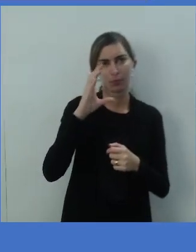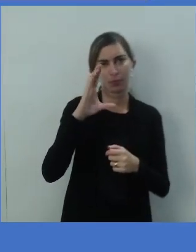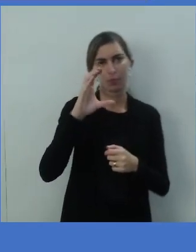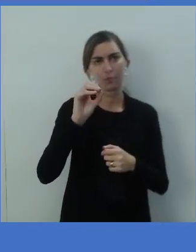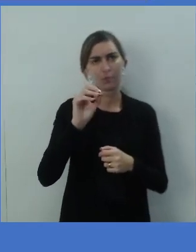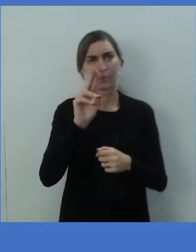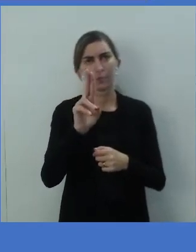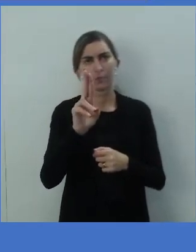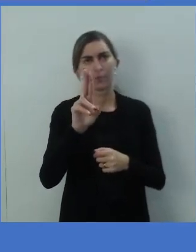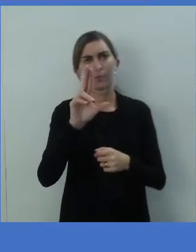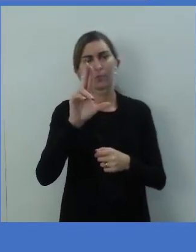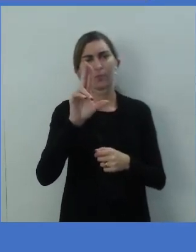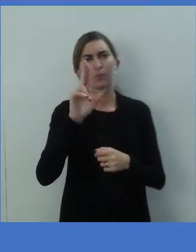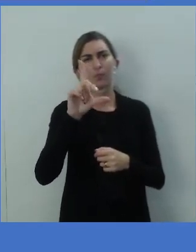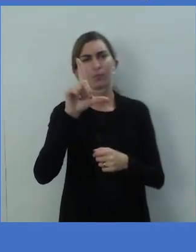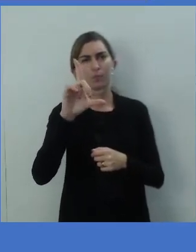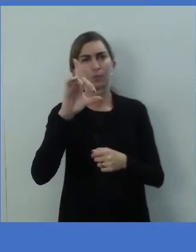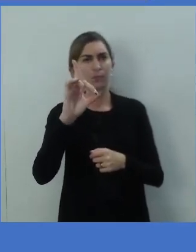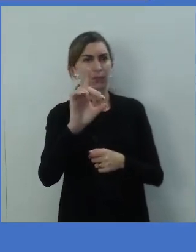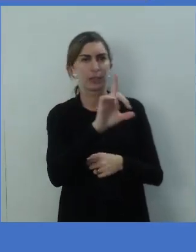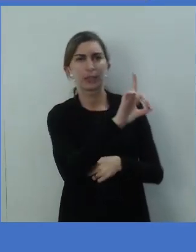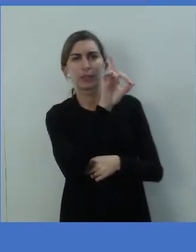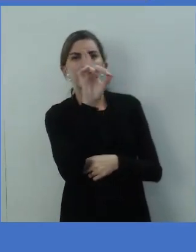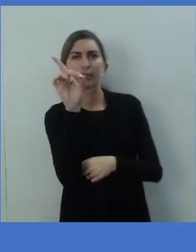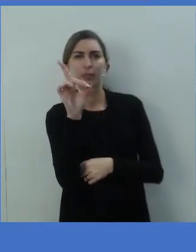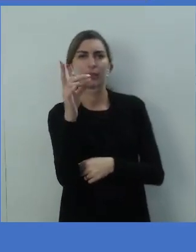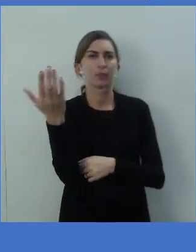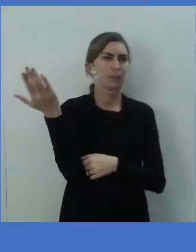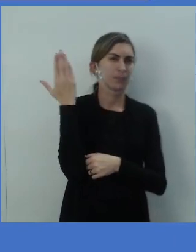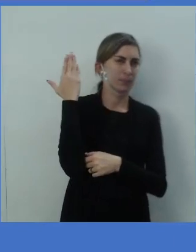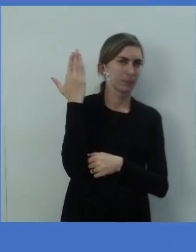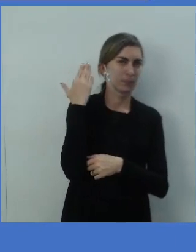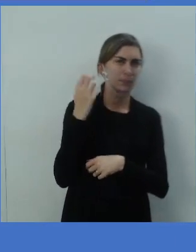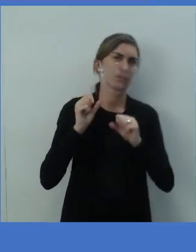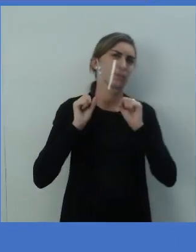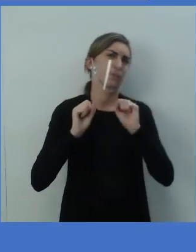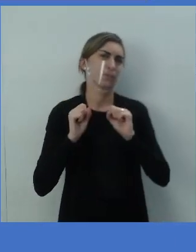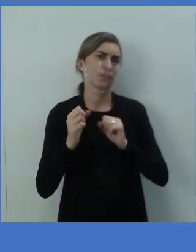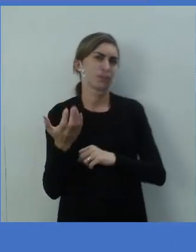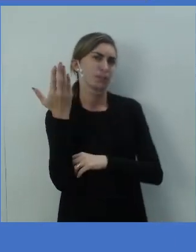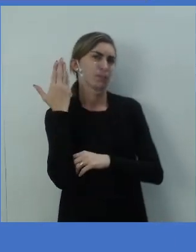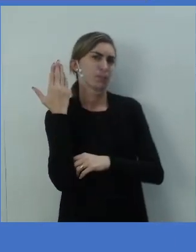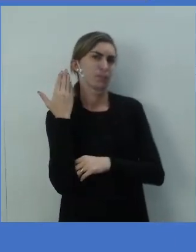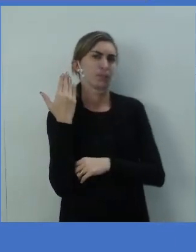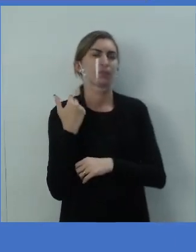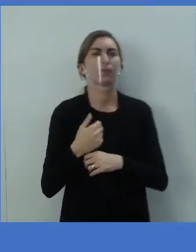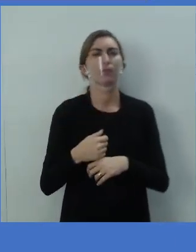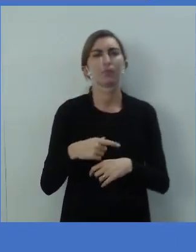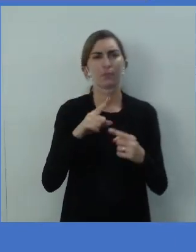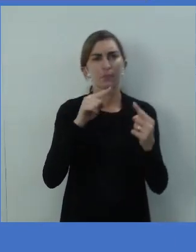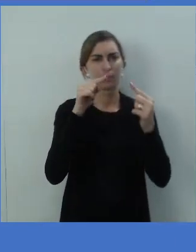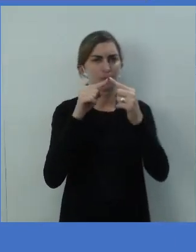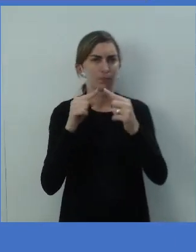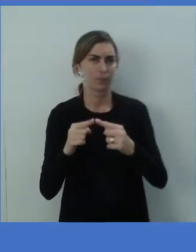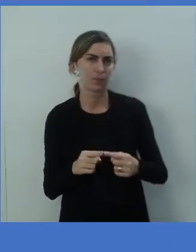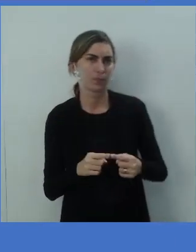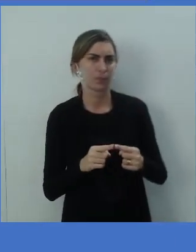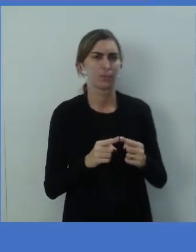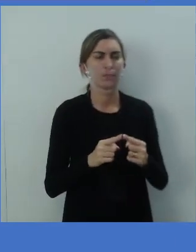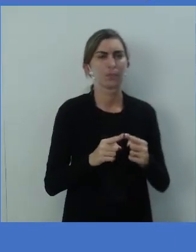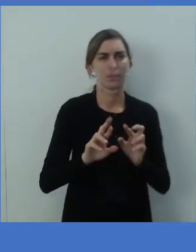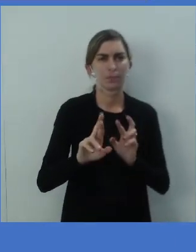para o passado, né? Podia ou poderia. E cada um aí vai se encaixar em situações distintas.